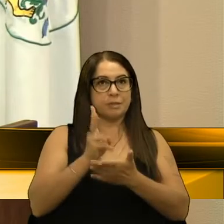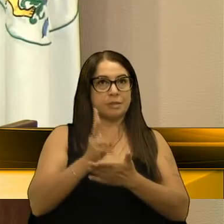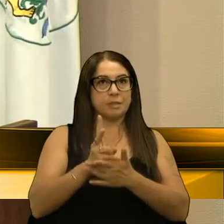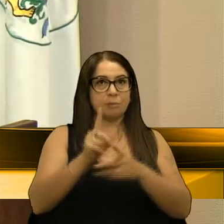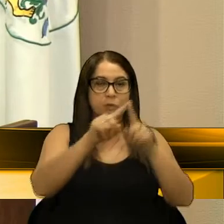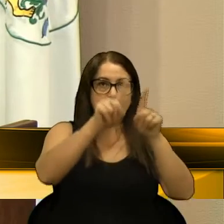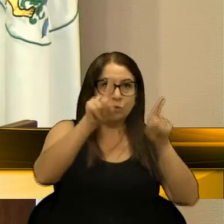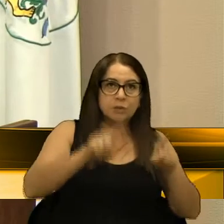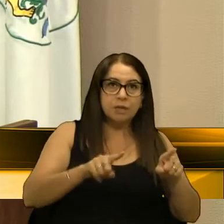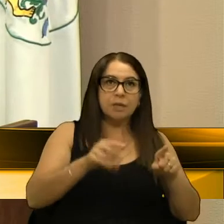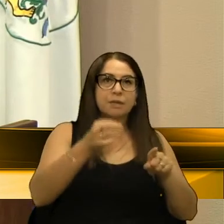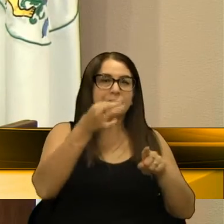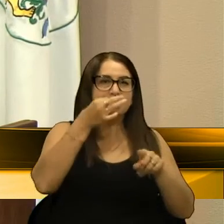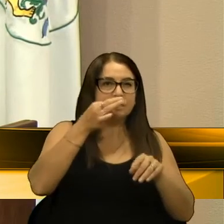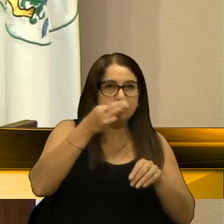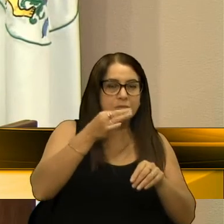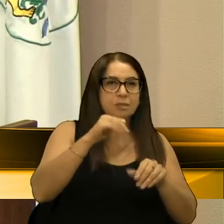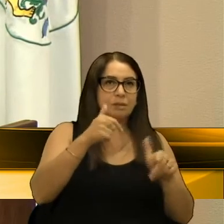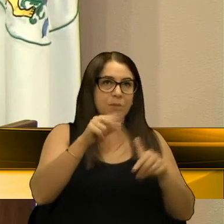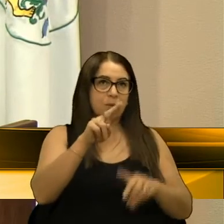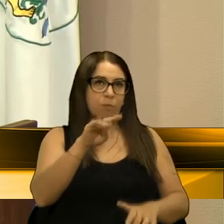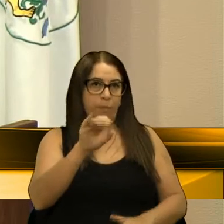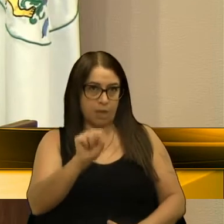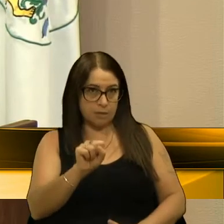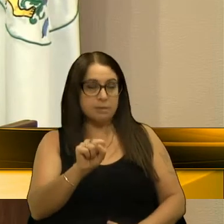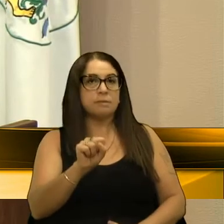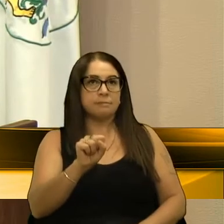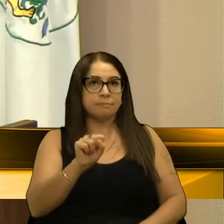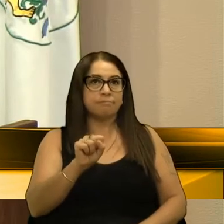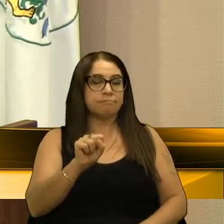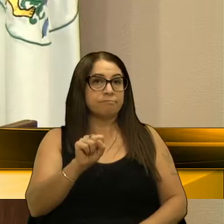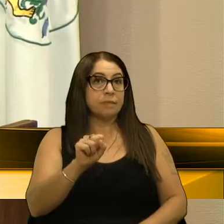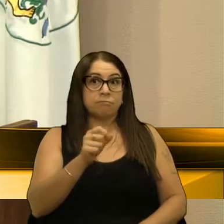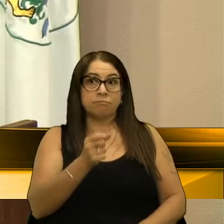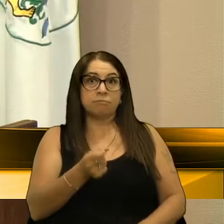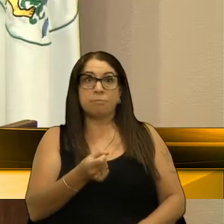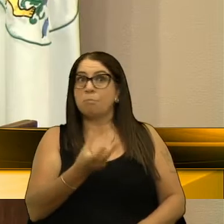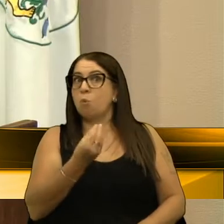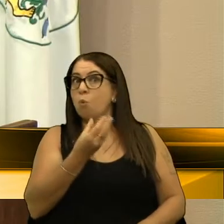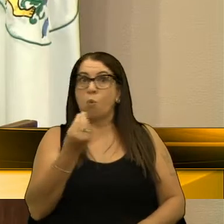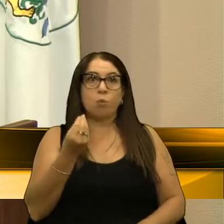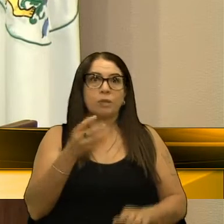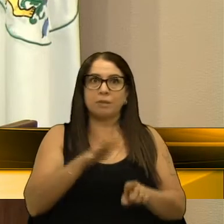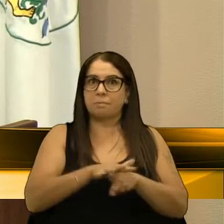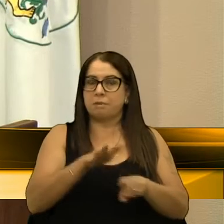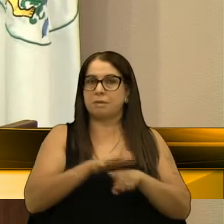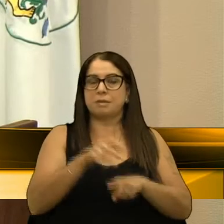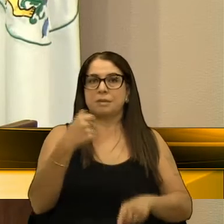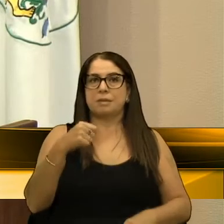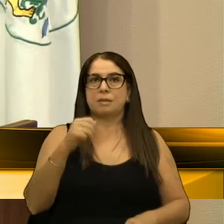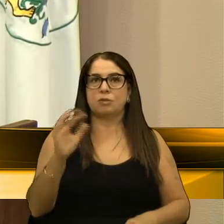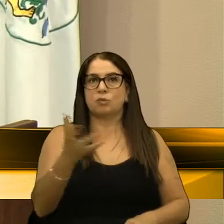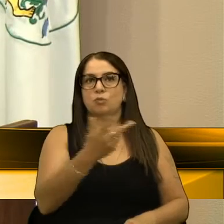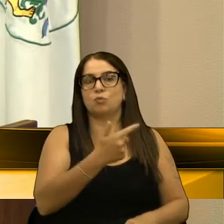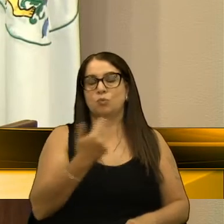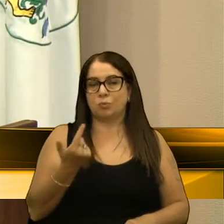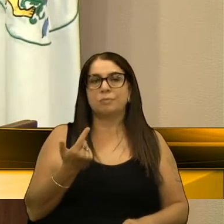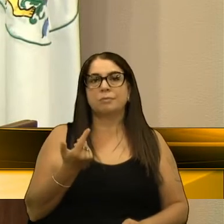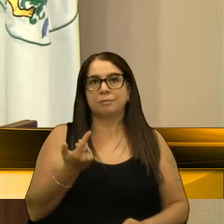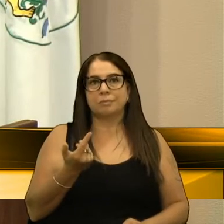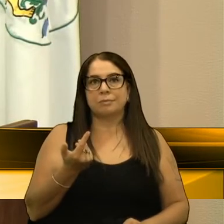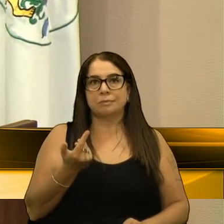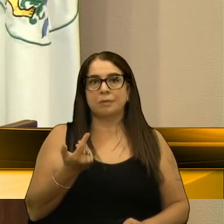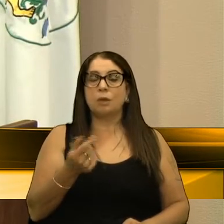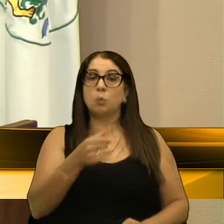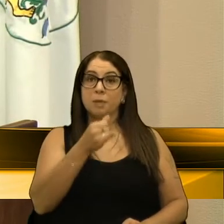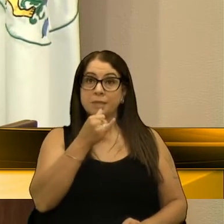funcionários dentistas que trabalharam no UBSs, é incrível a demanda, a necessidade de atendimento em todos os sentidos. E